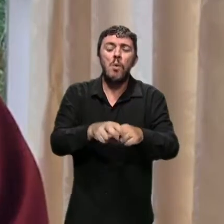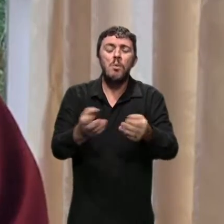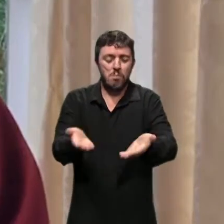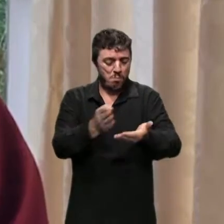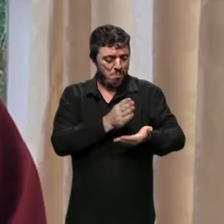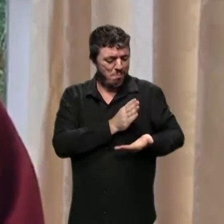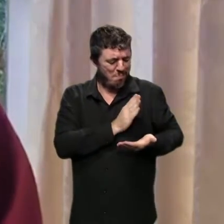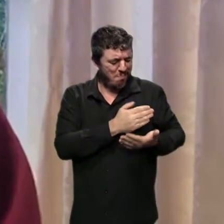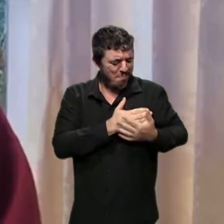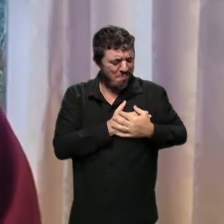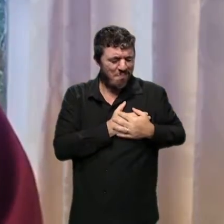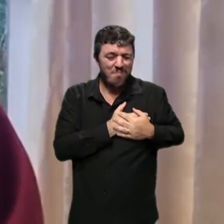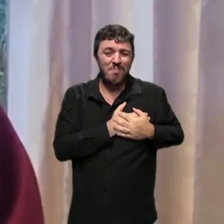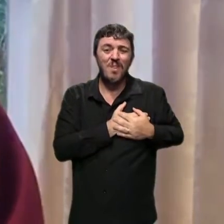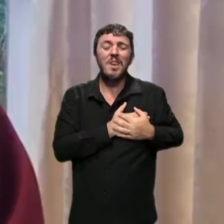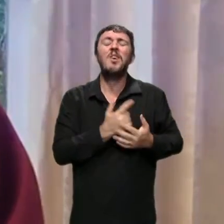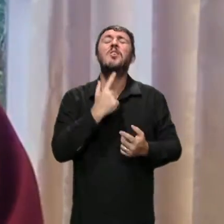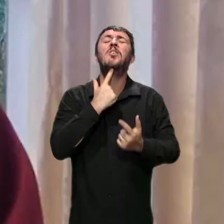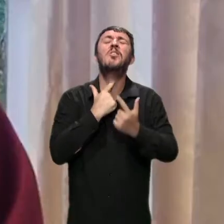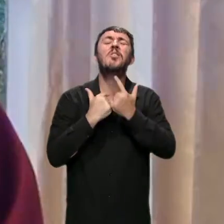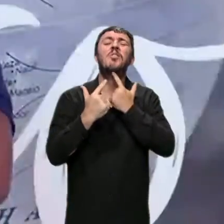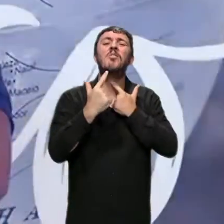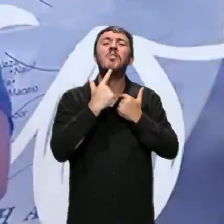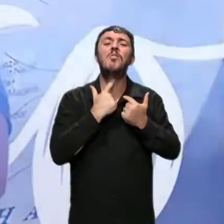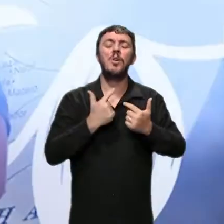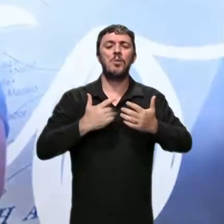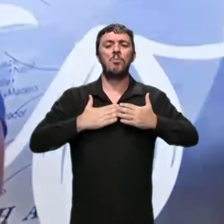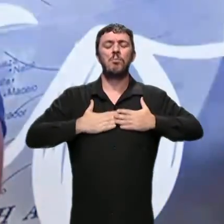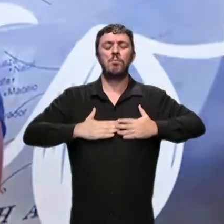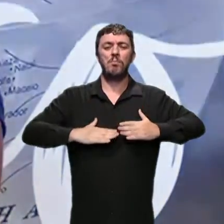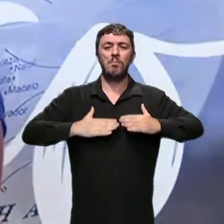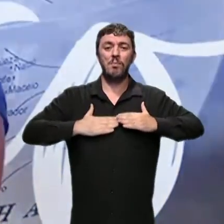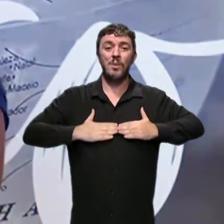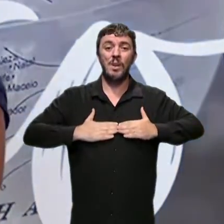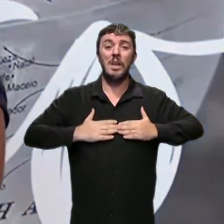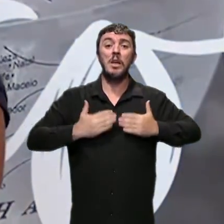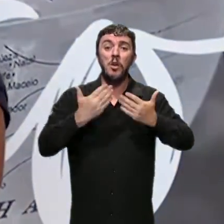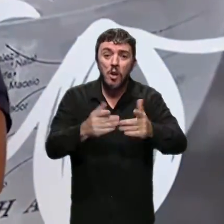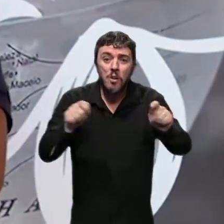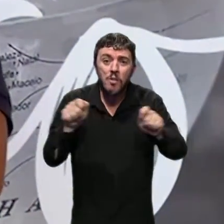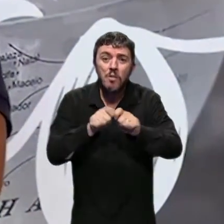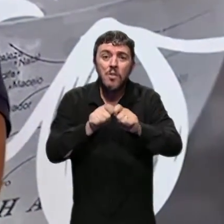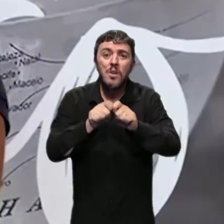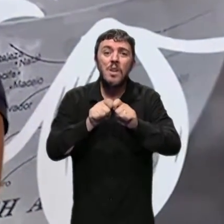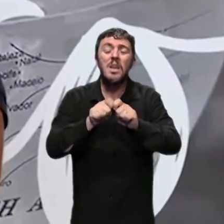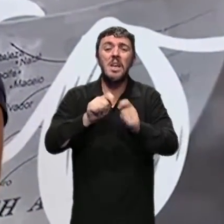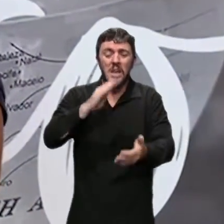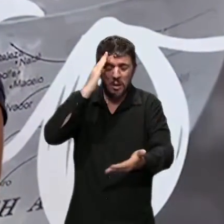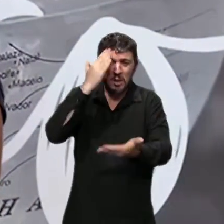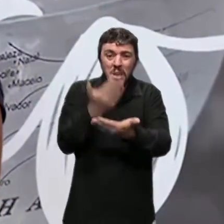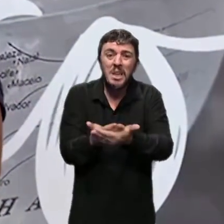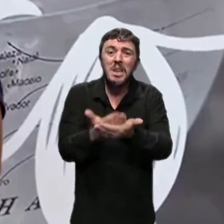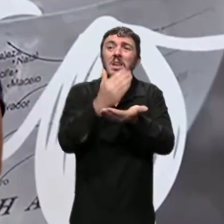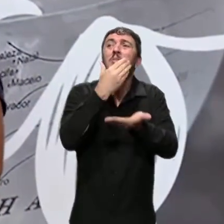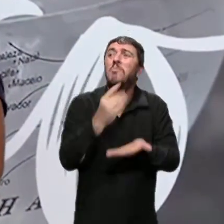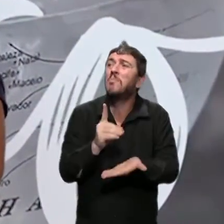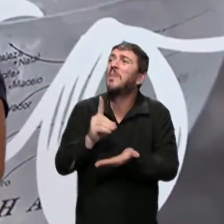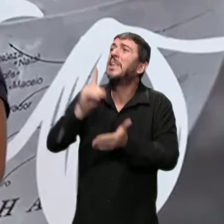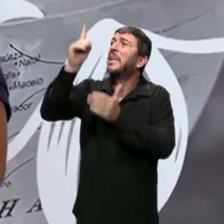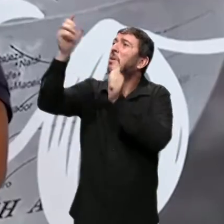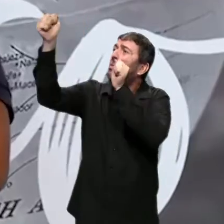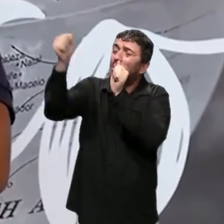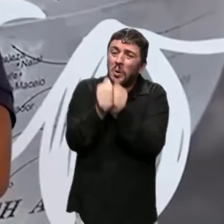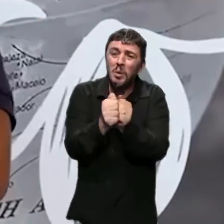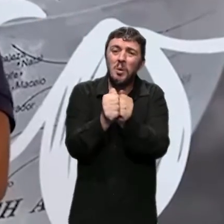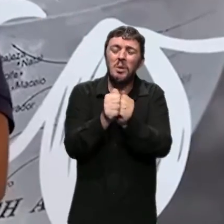essa vontade de estar calmos. Se assim fizermos, crendo e buscando em Deus, com certeza nós